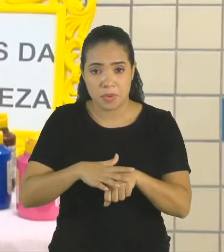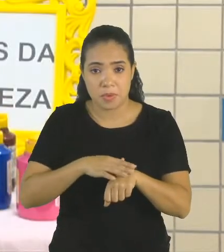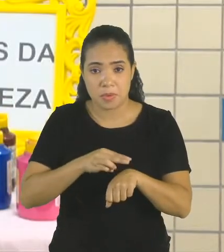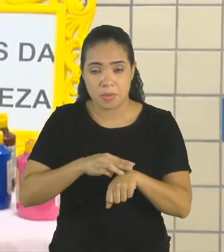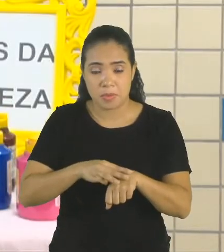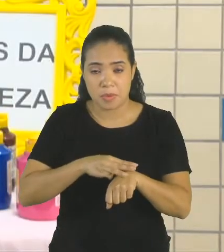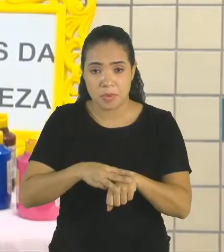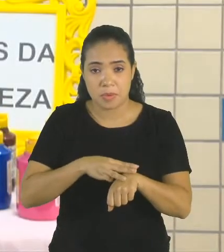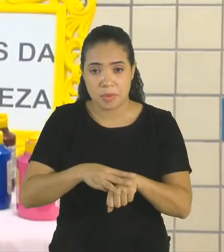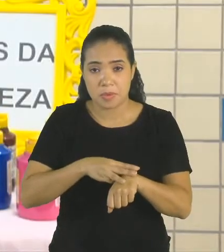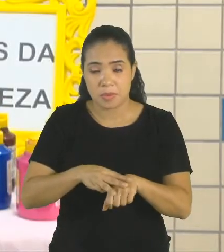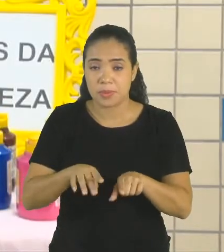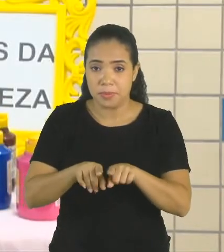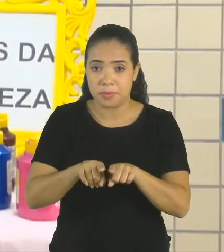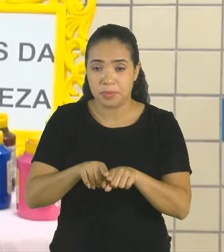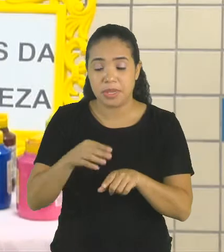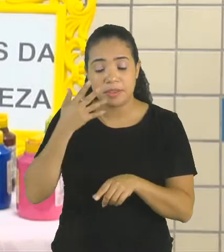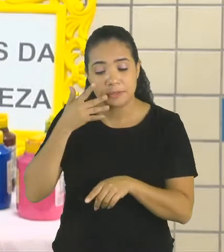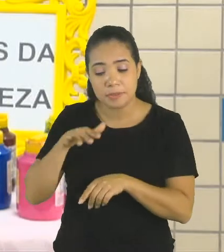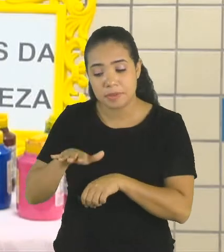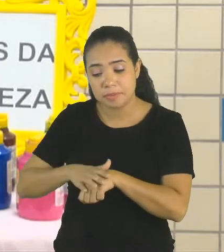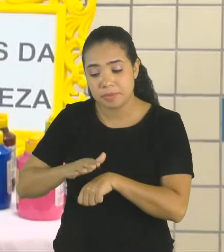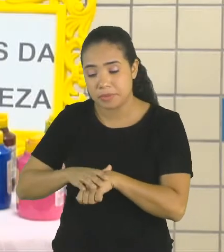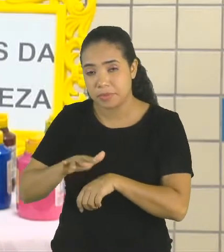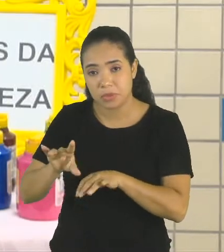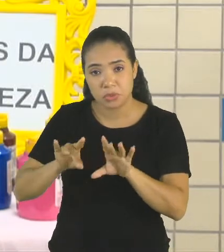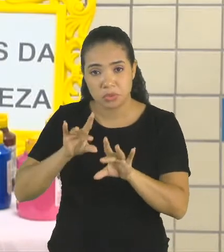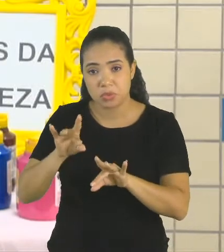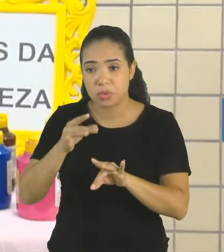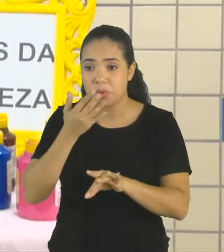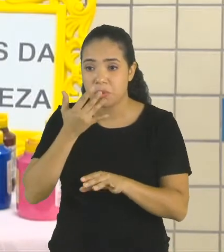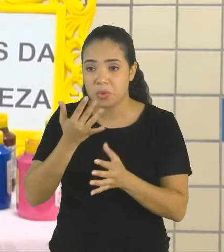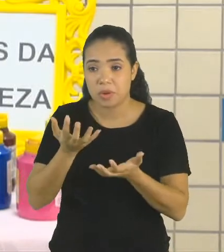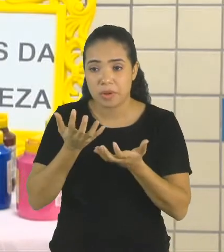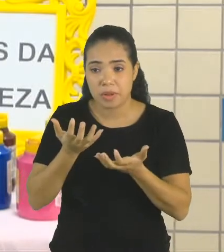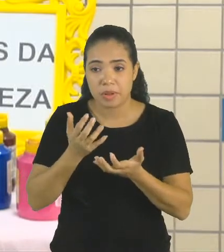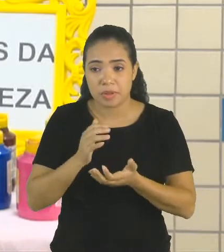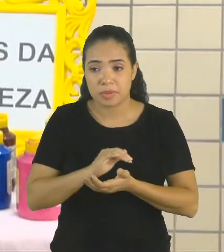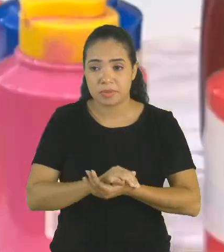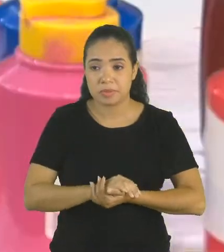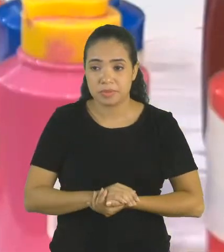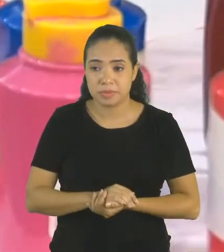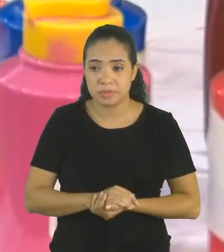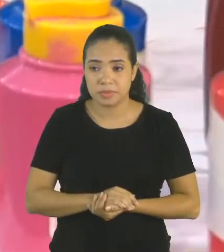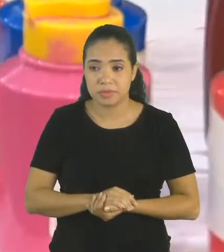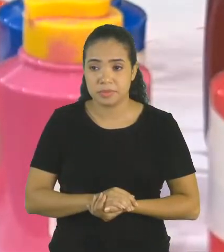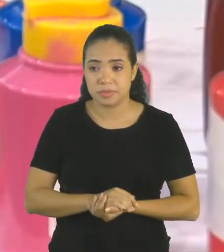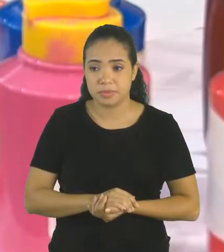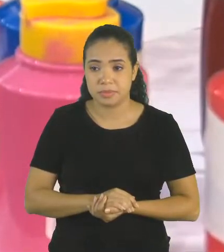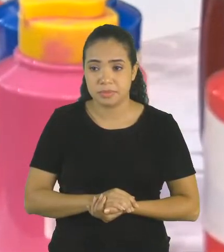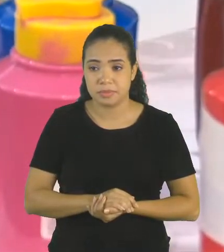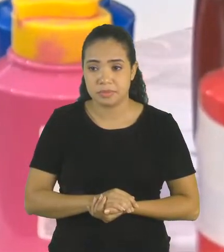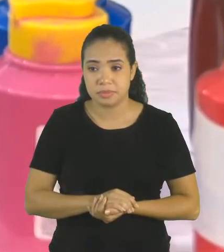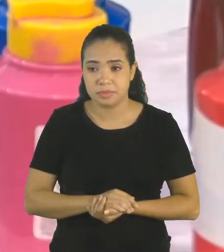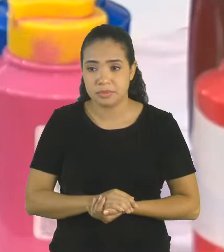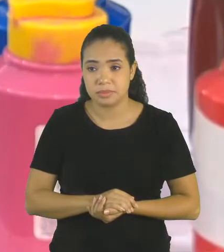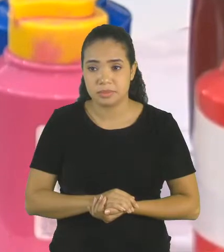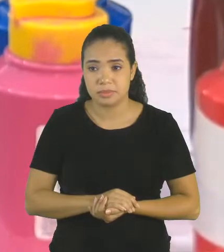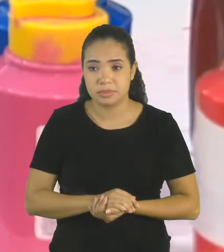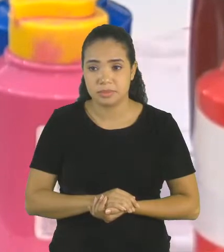Pode deixar que a criança escolha as cores que ela preferir. E aí, vamos pintar com o marrom também.